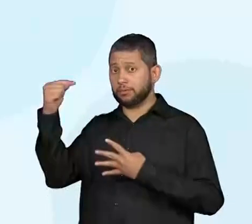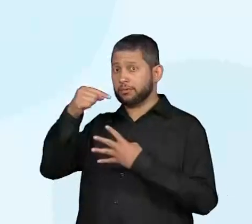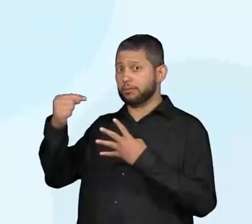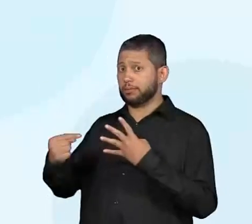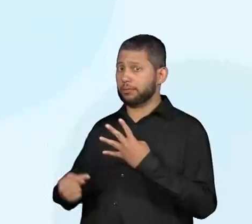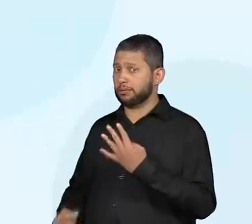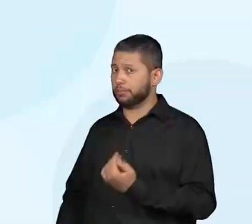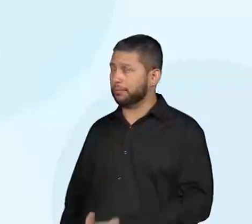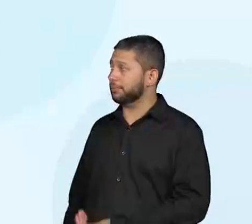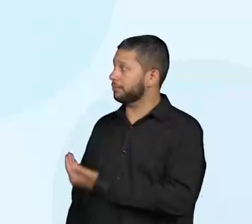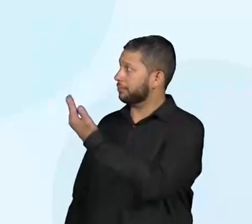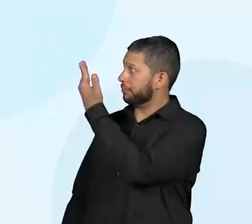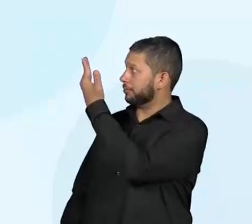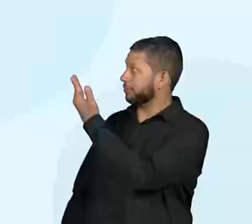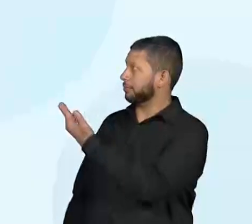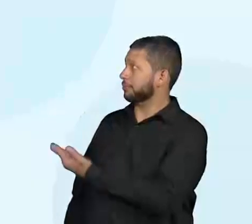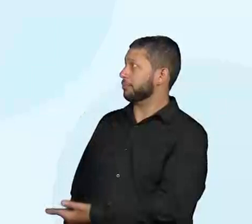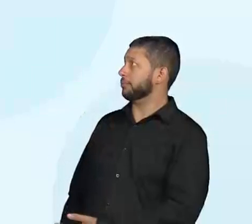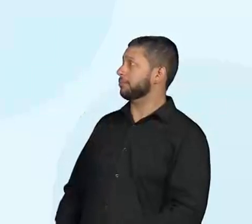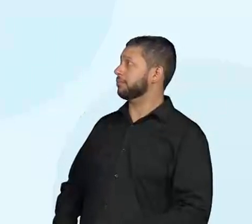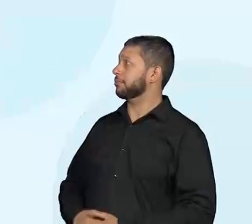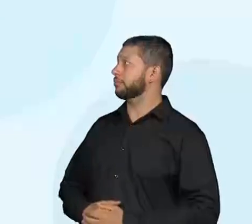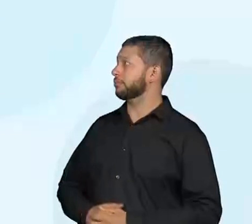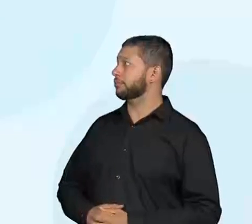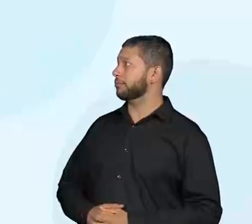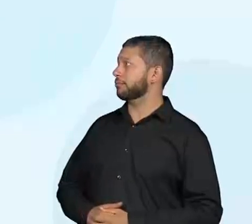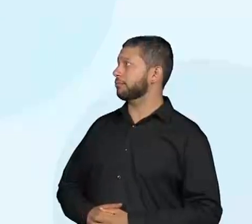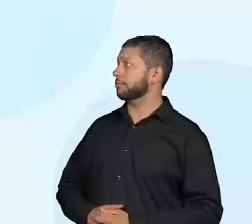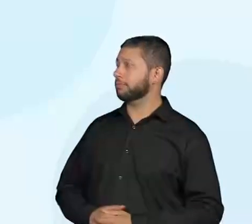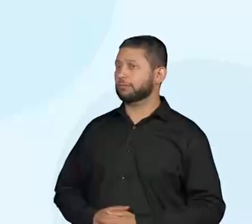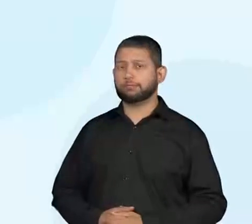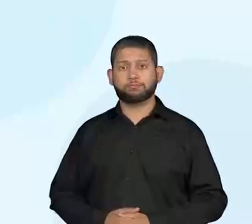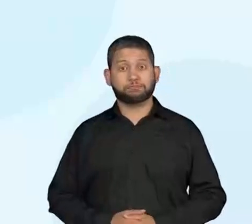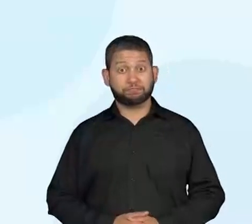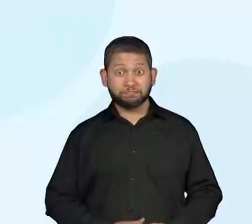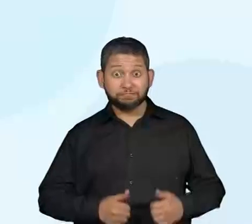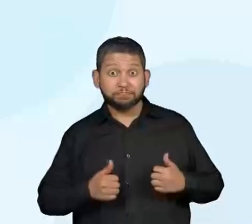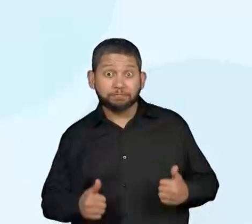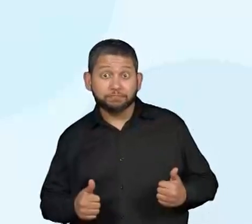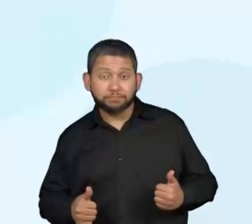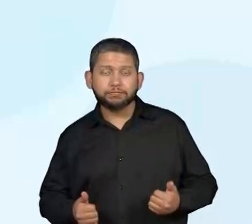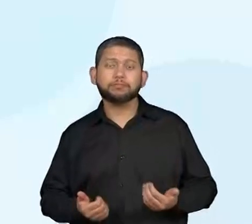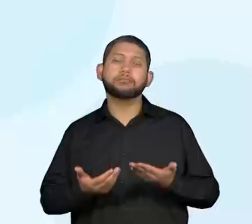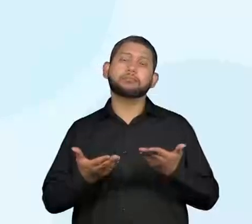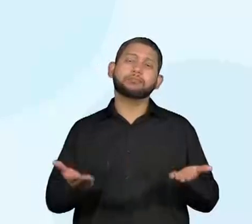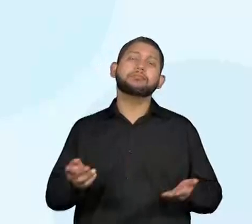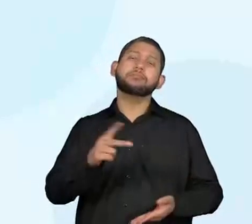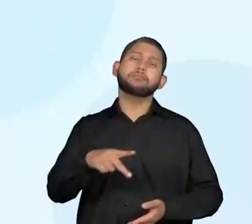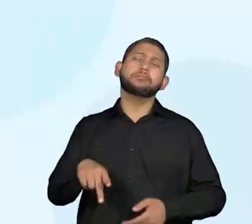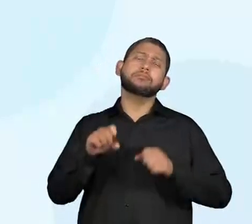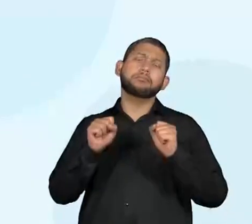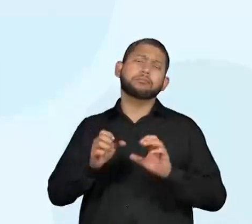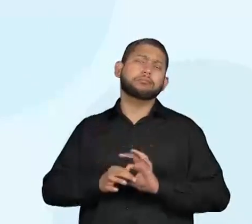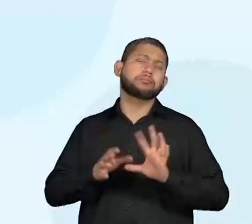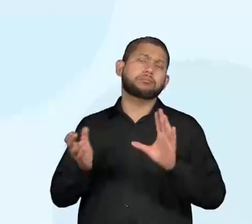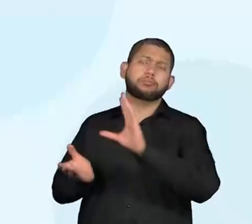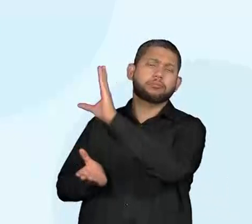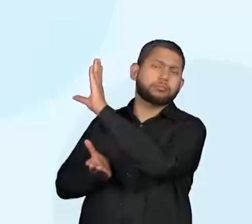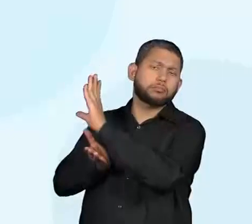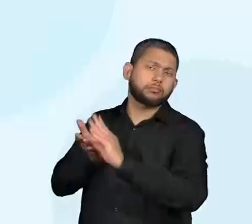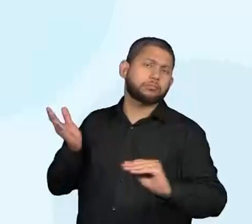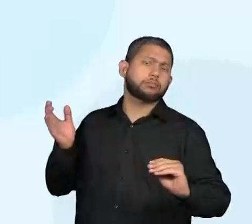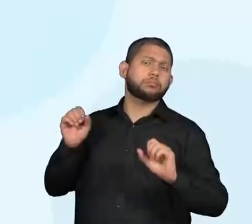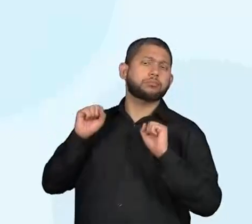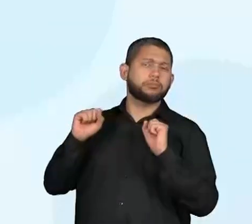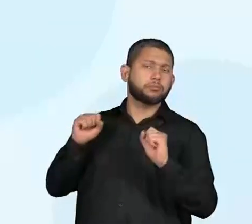e a EF15LP03. Então, professores, faça um print, tire uma